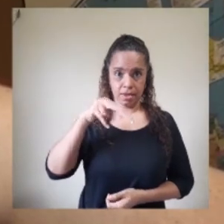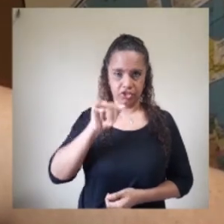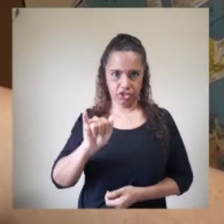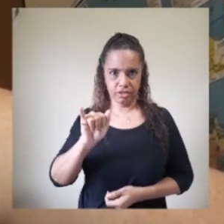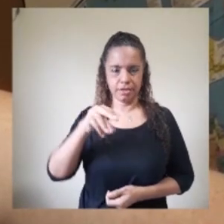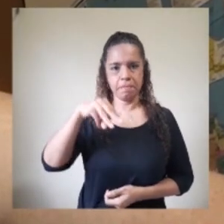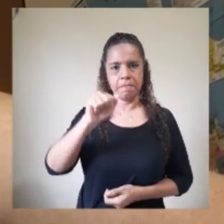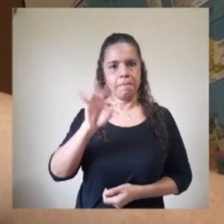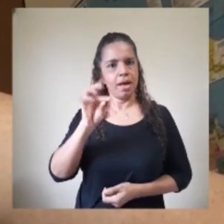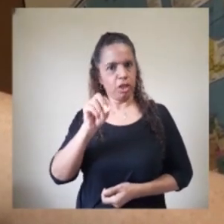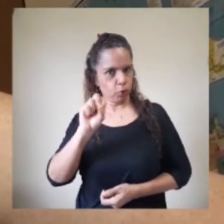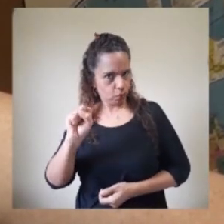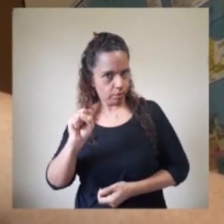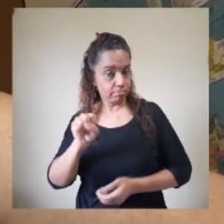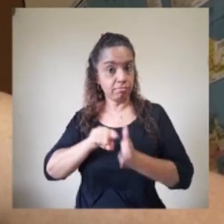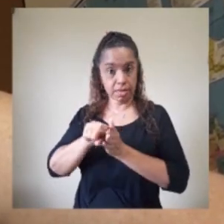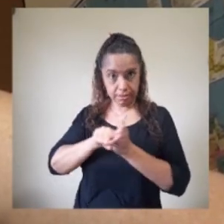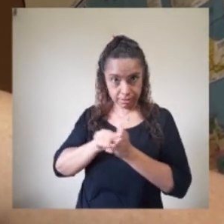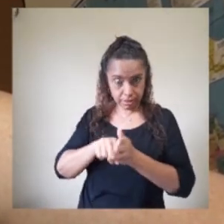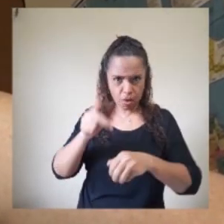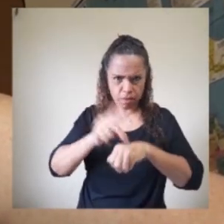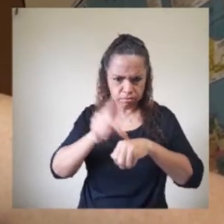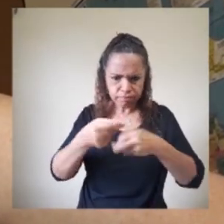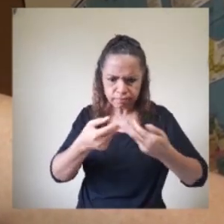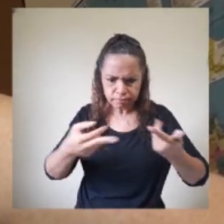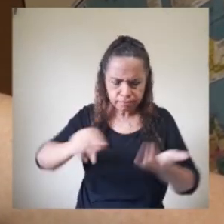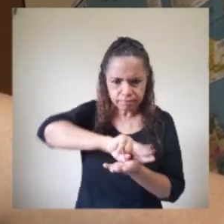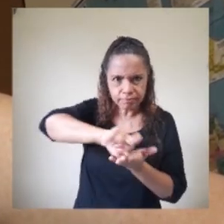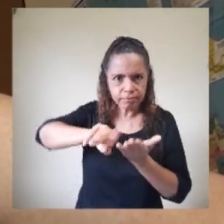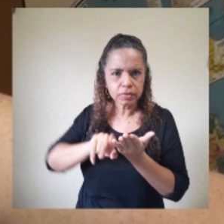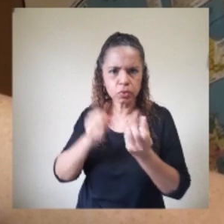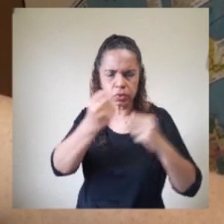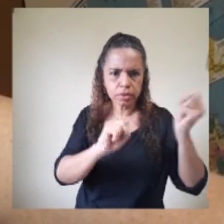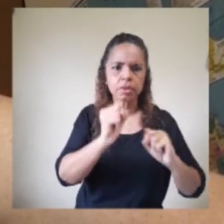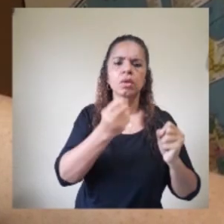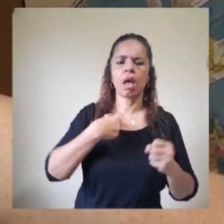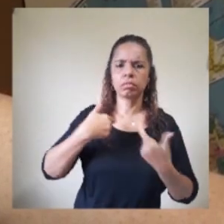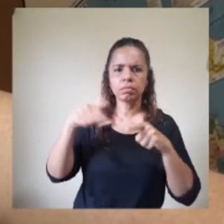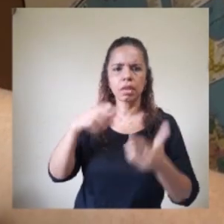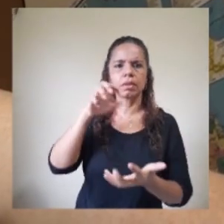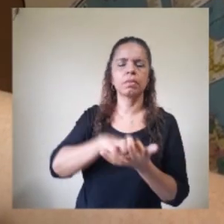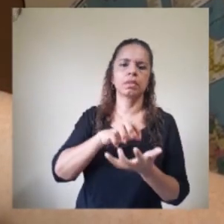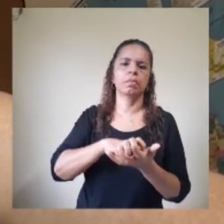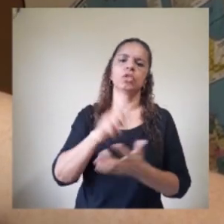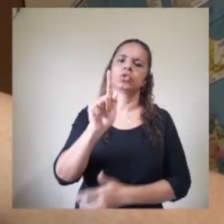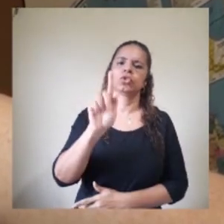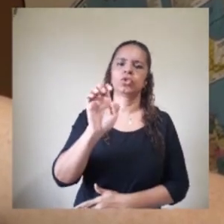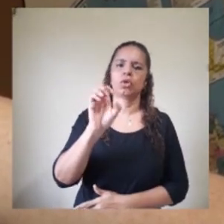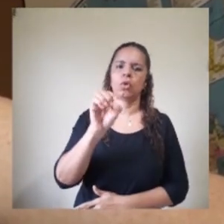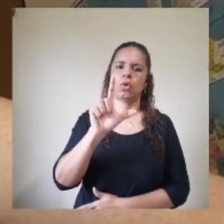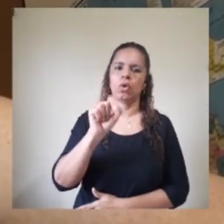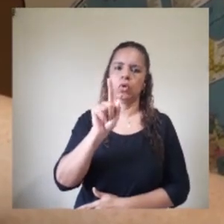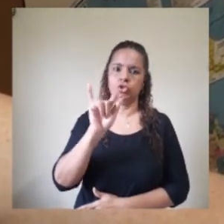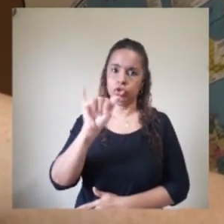Olá, eu sou Irani Matos, pesquisadora de minerais industriais